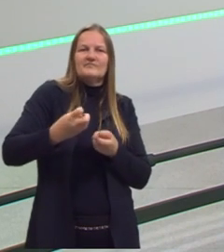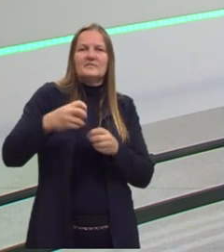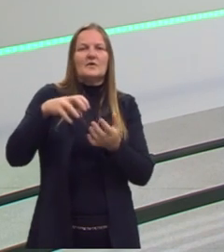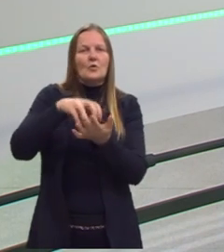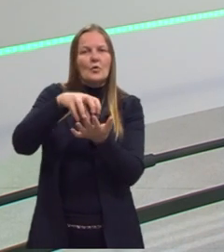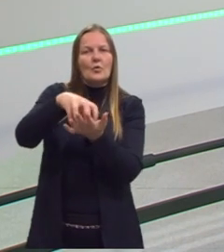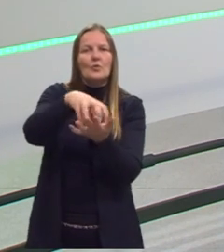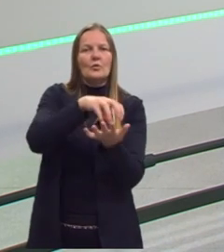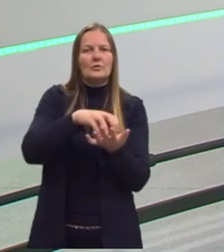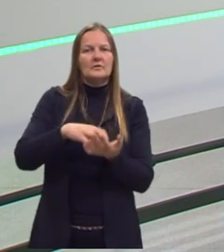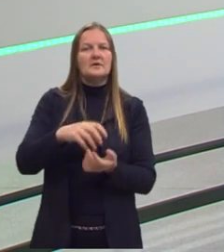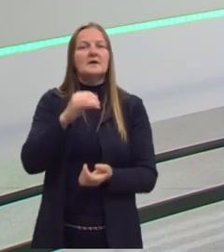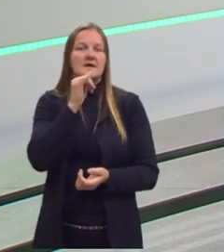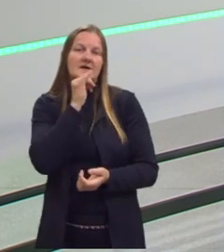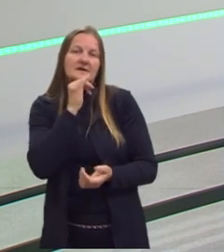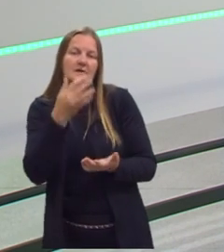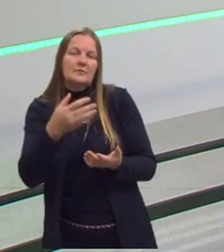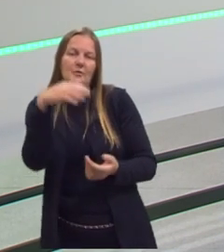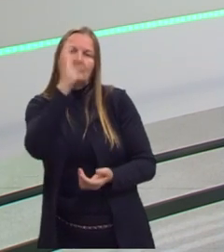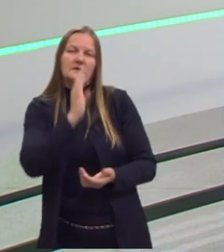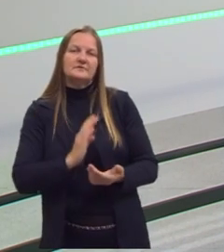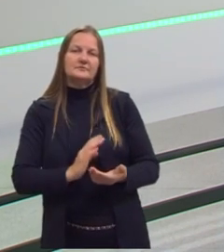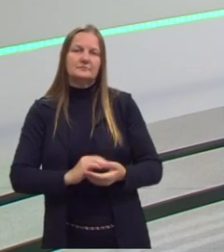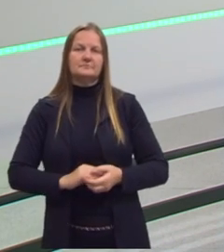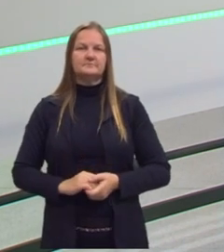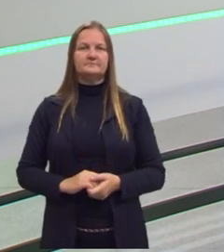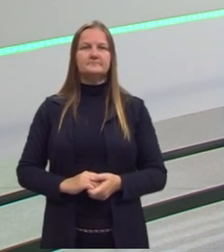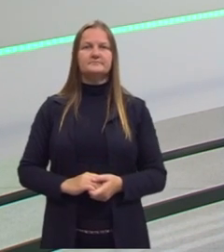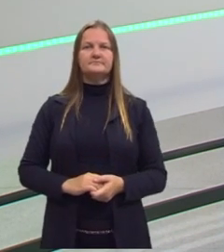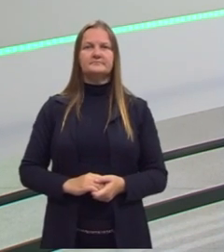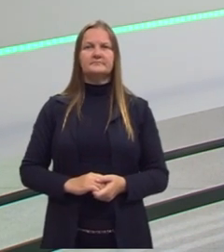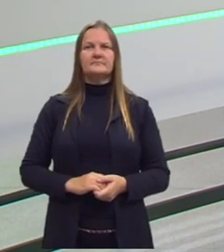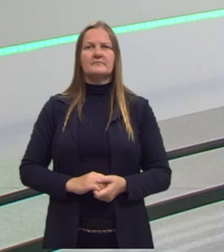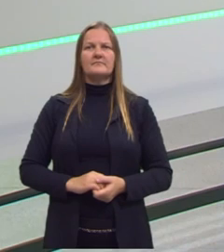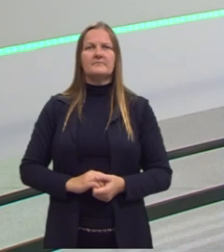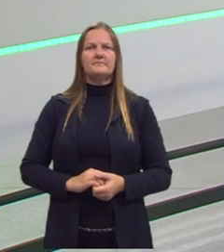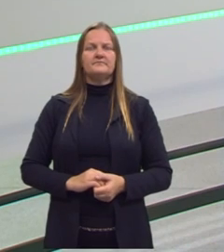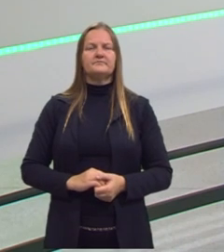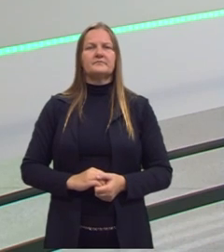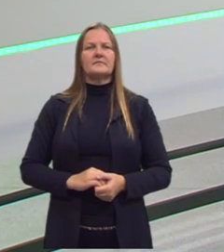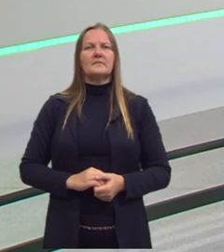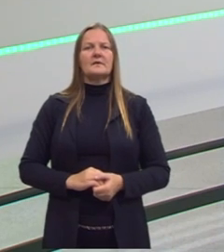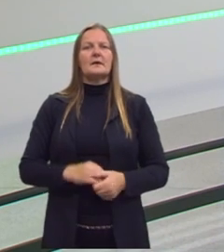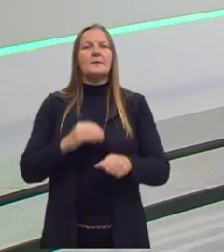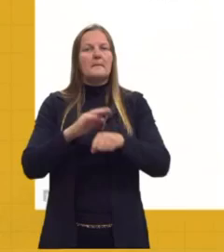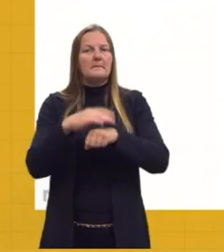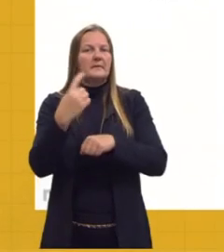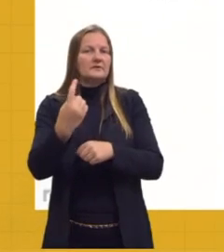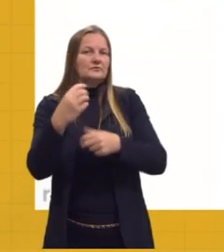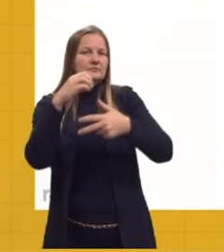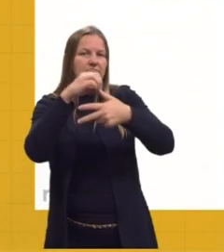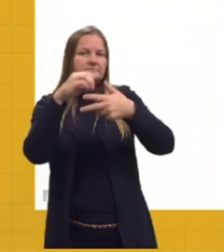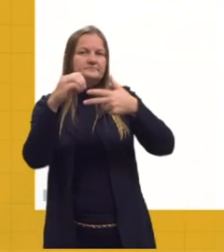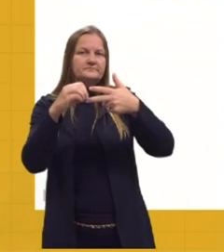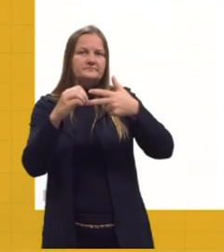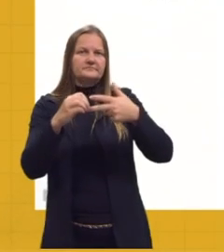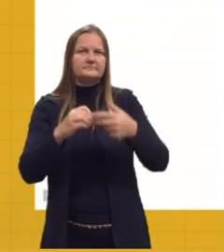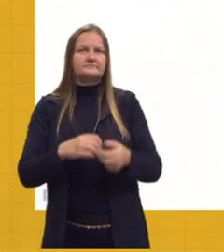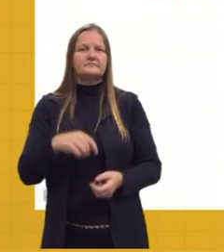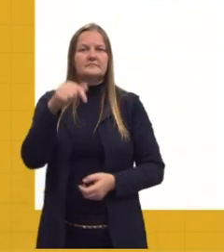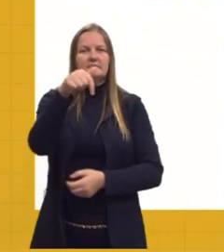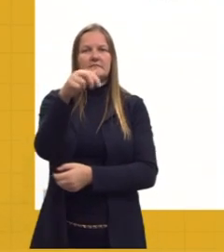colônias, como, por exemplo, o Brasil. E aqui a gente vai ter mais uma questão do Enem, a questão